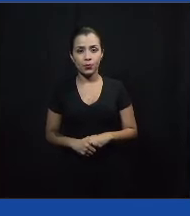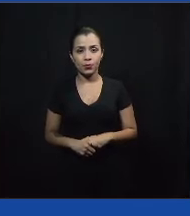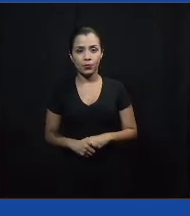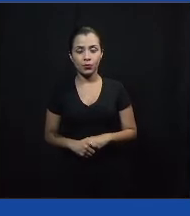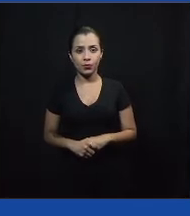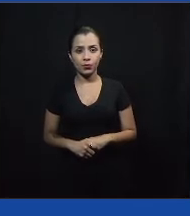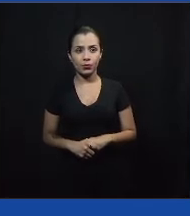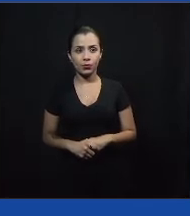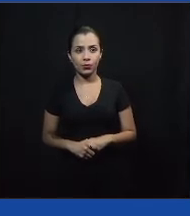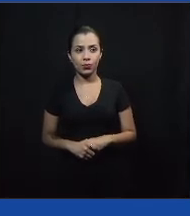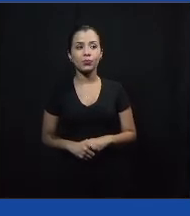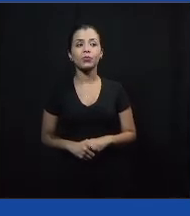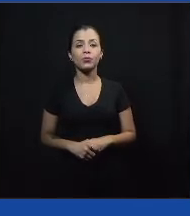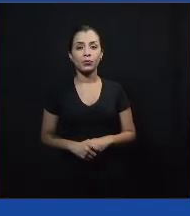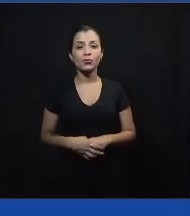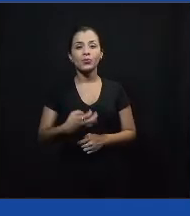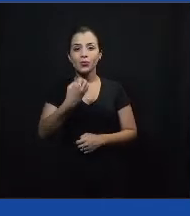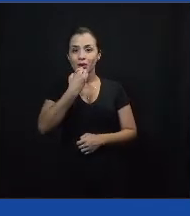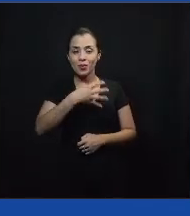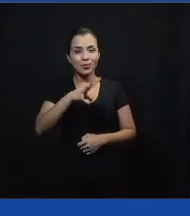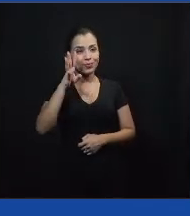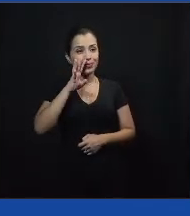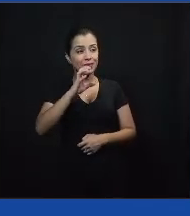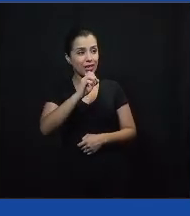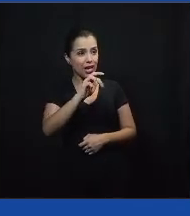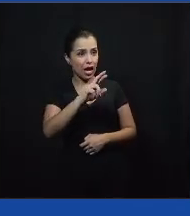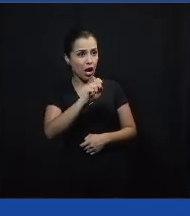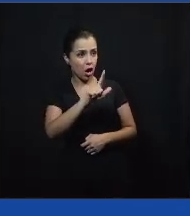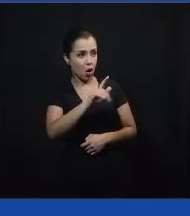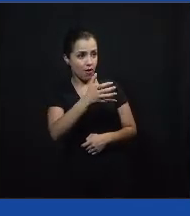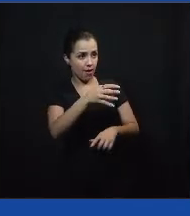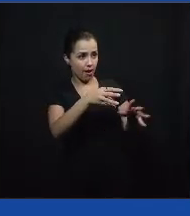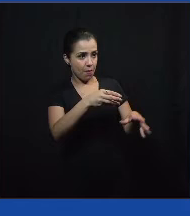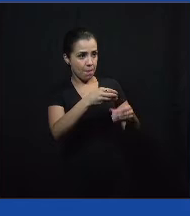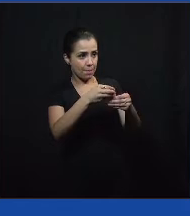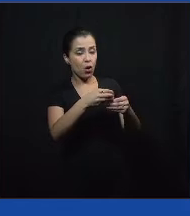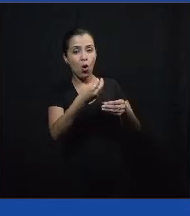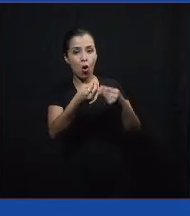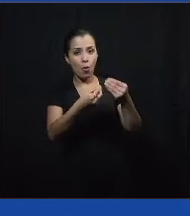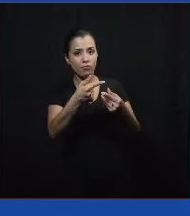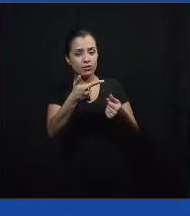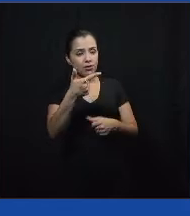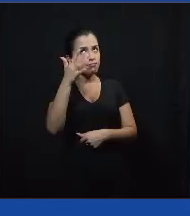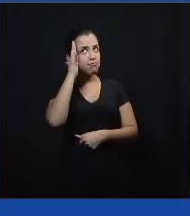Legal demais, Cris. Carol, quer trazer aí um pouco como você enxerga a situação ideal?